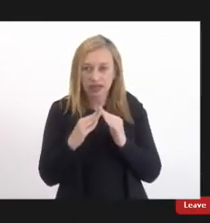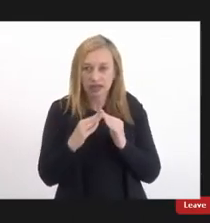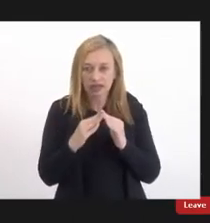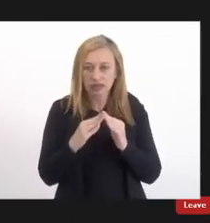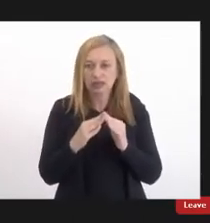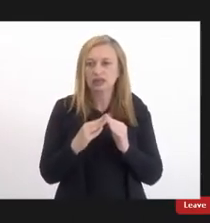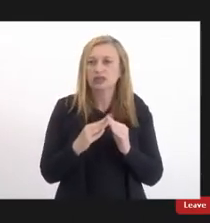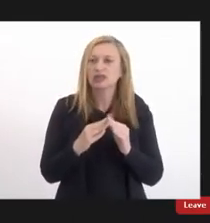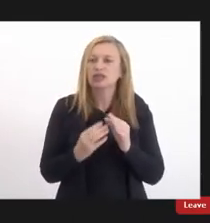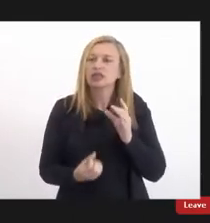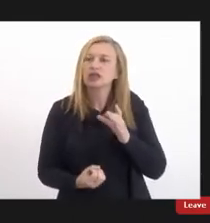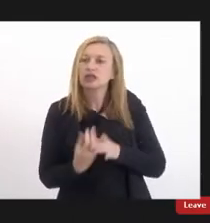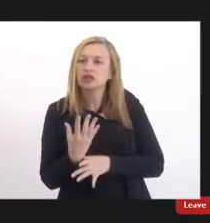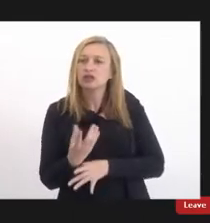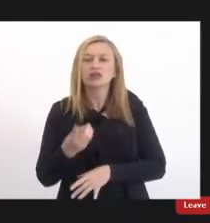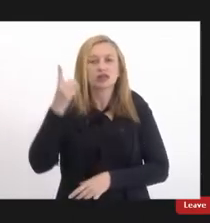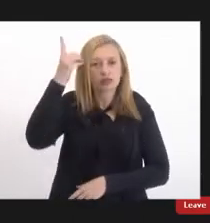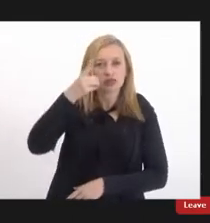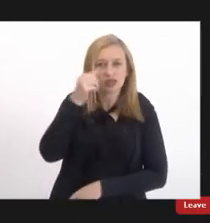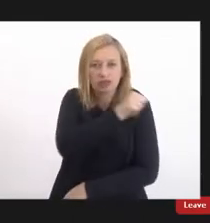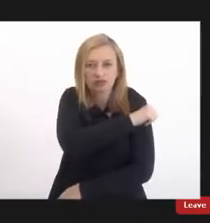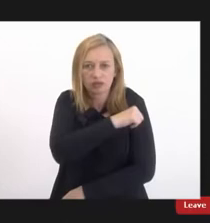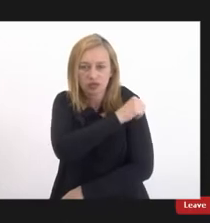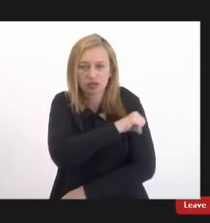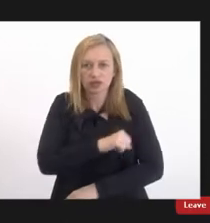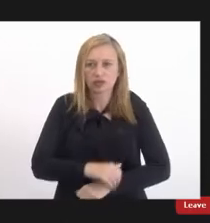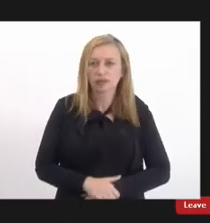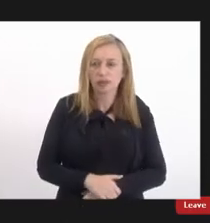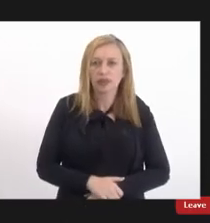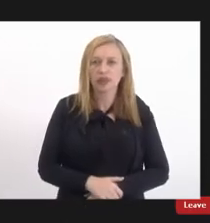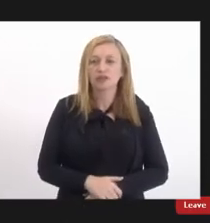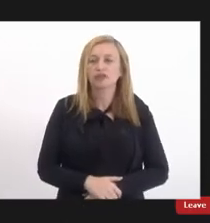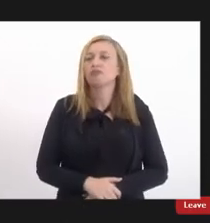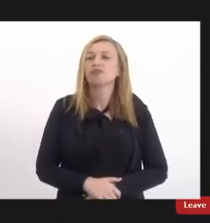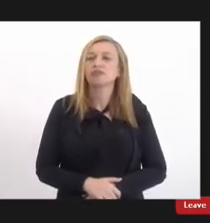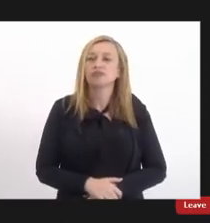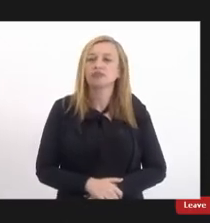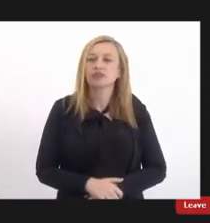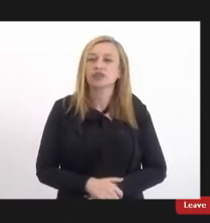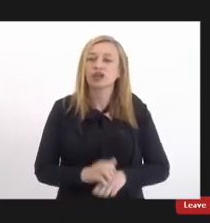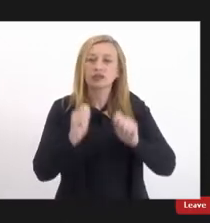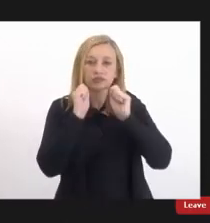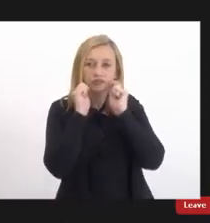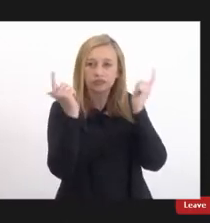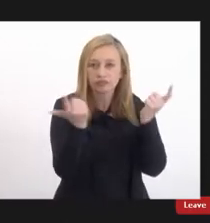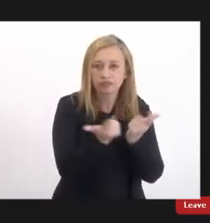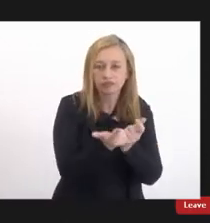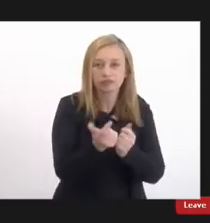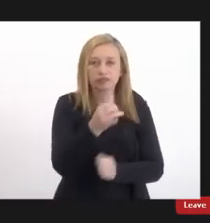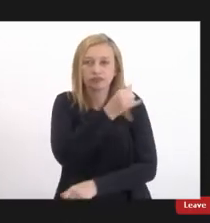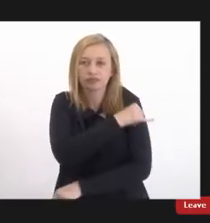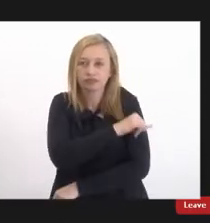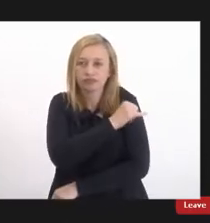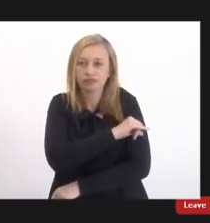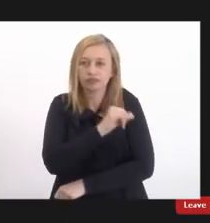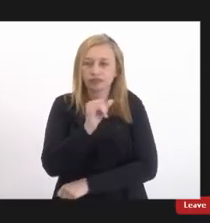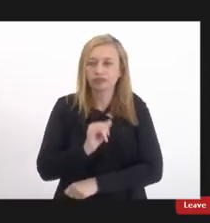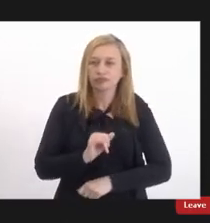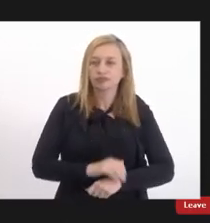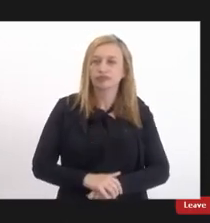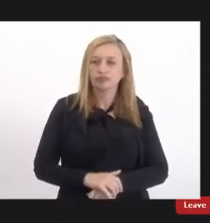deputada enfermeira Rejane e fala o seguinte a Assembleia Legislativa do Rio de Janeiro resolve